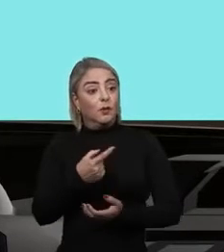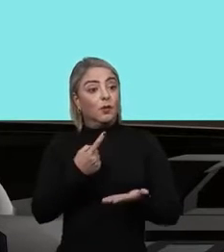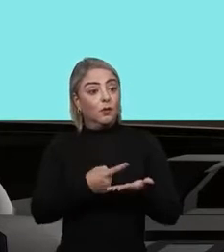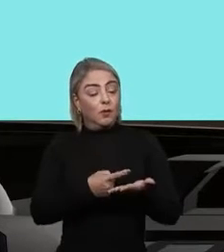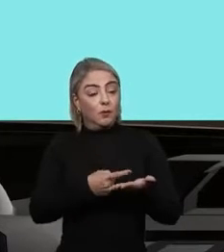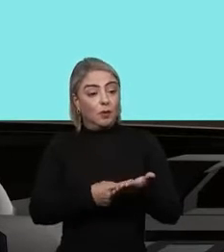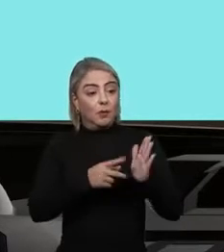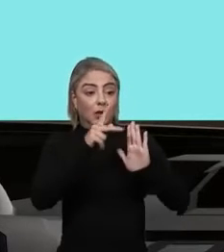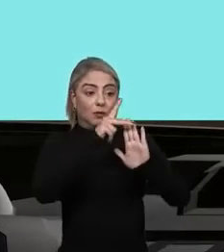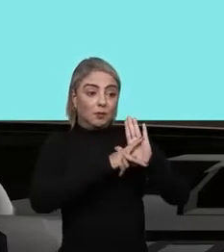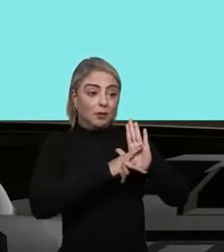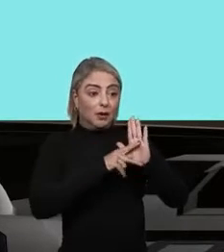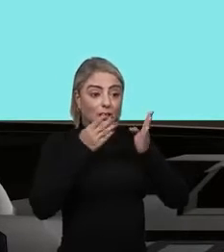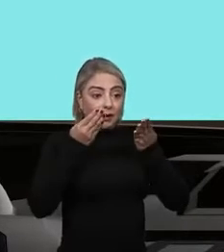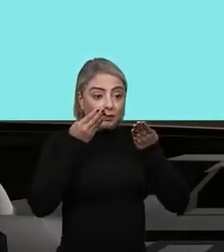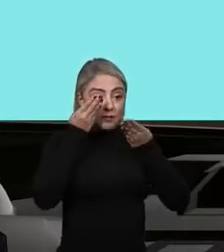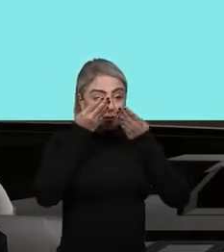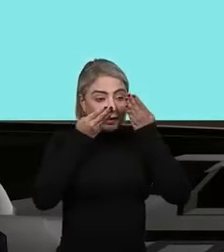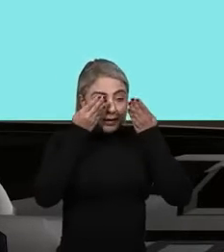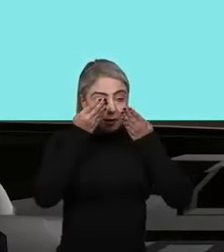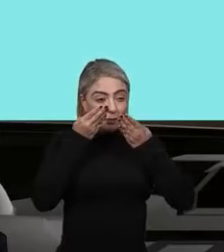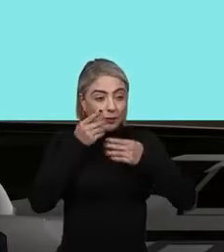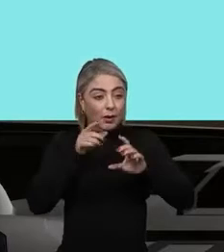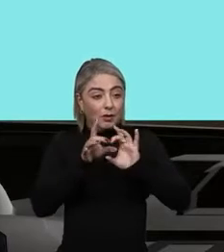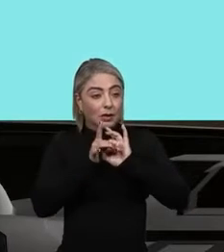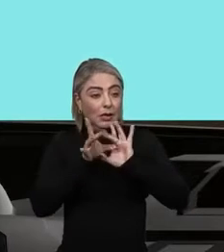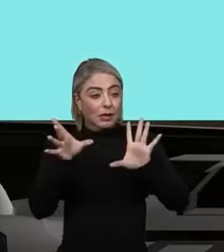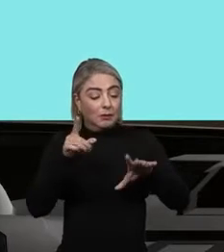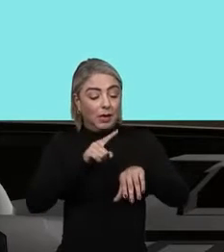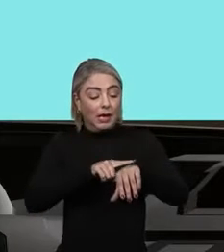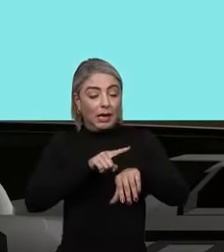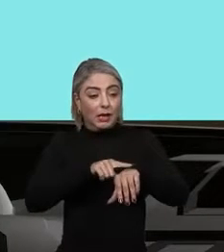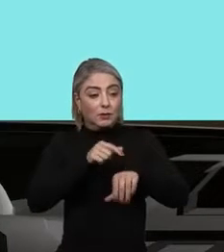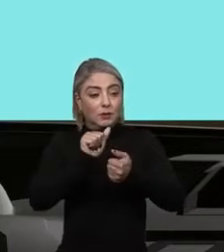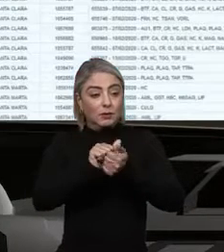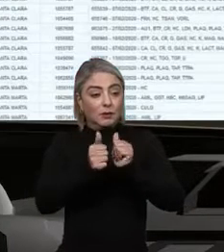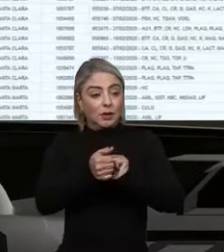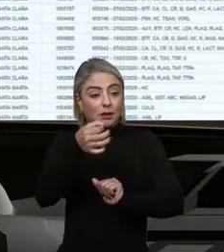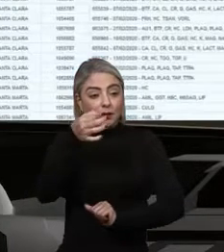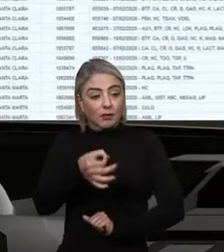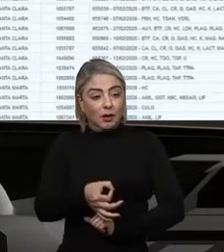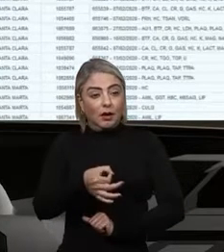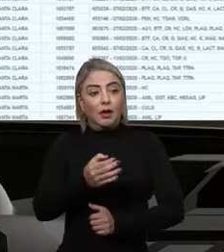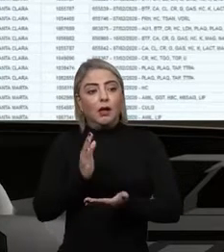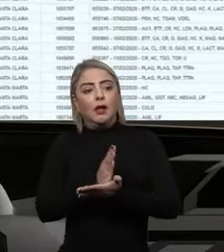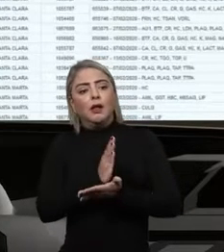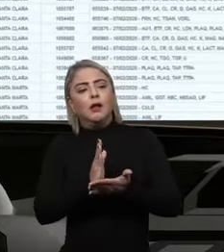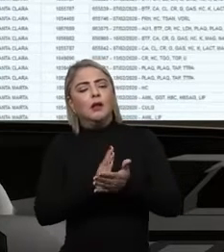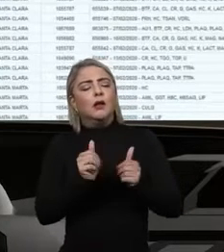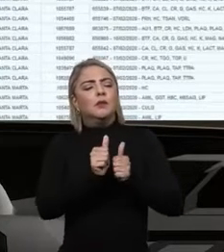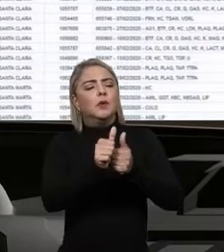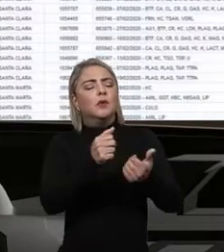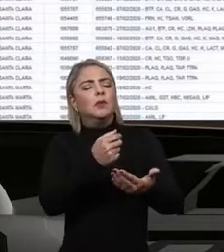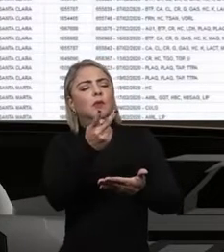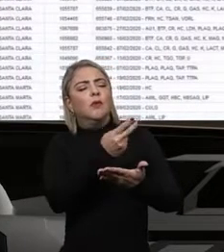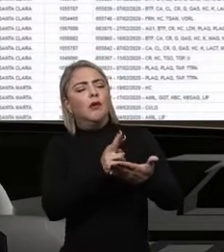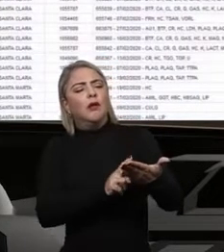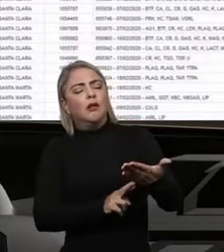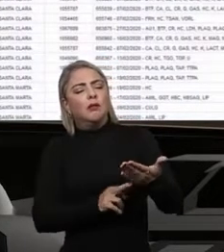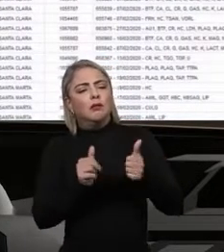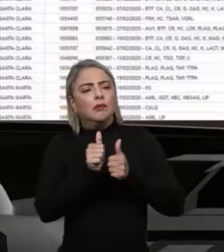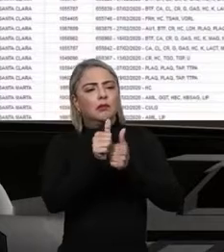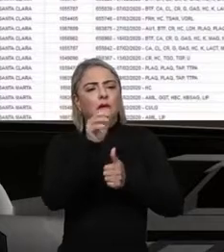terapêutico, a alta no tempo certo. Para cada variável que é monitorada, nós criamos alguns relatórios de acompanhamento e, principalmente,